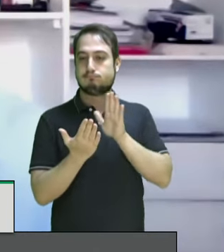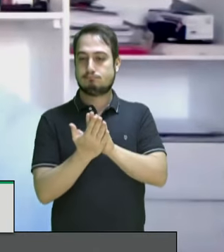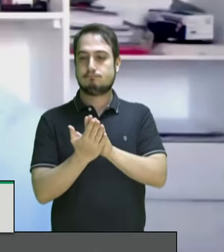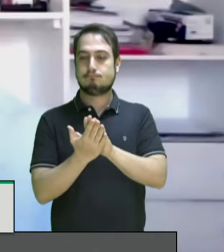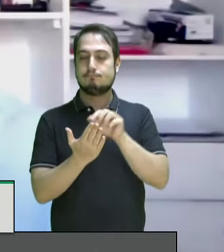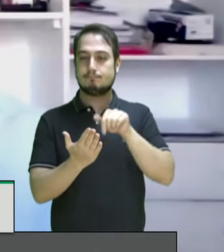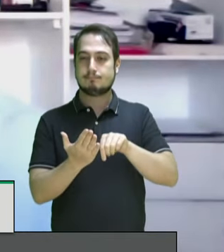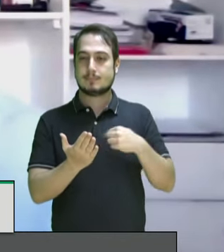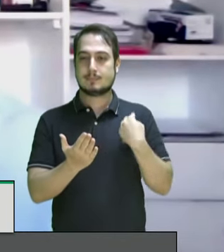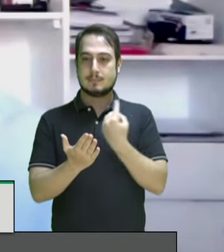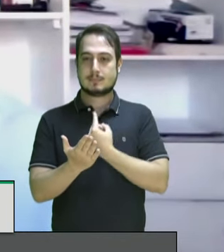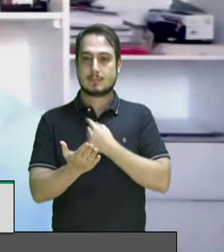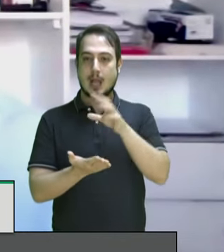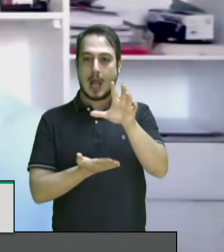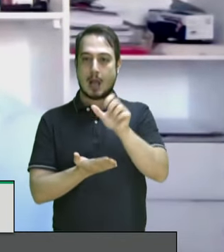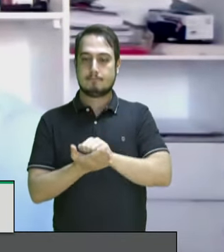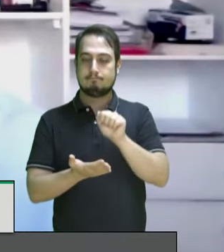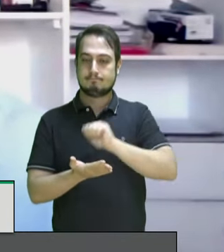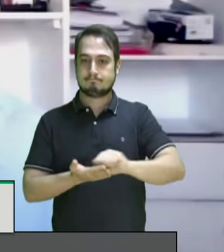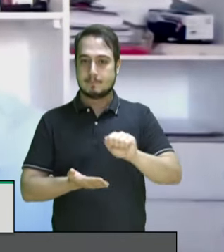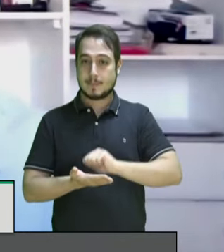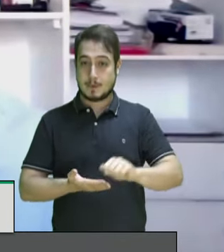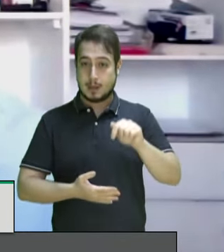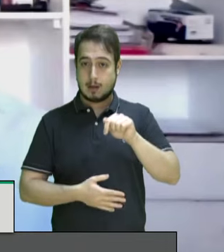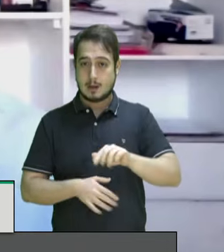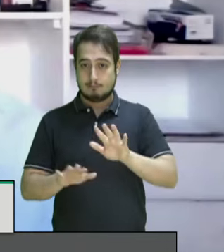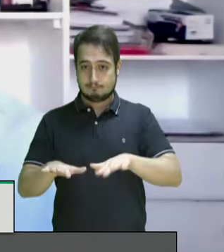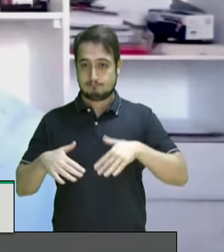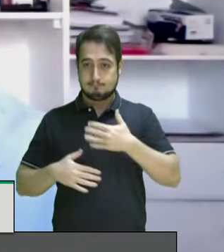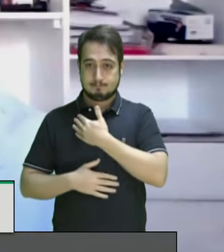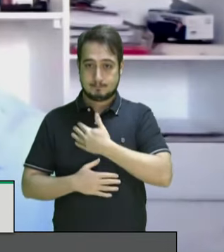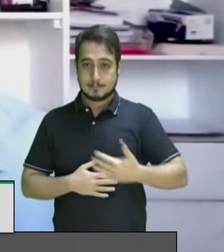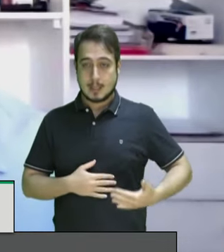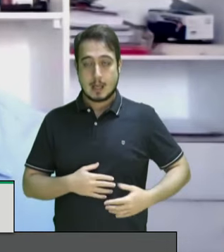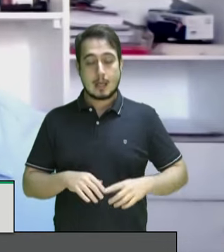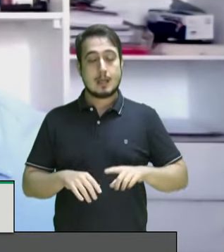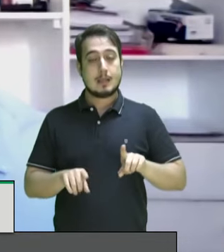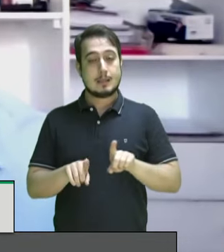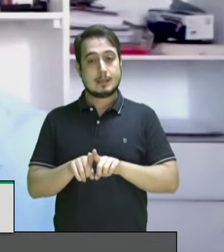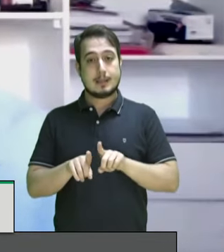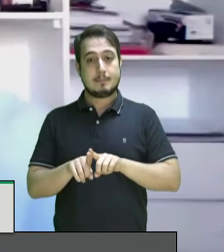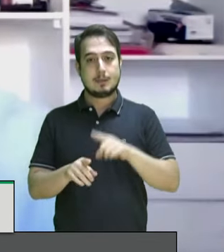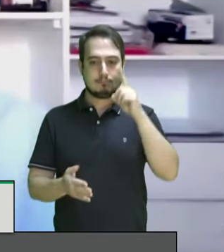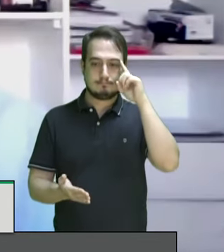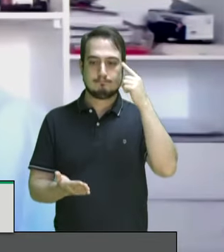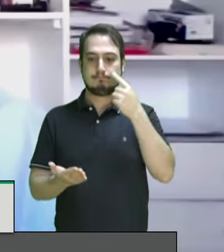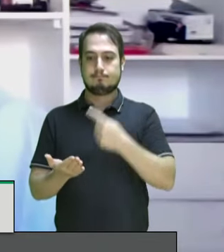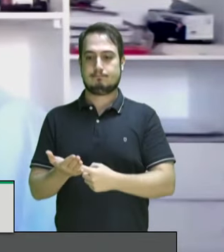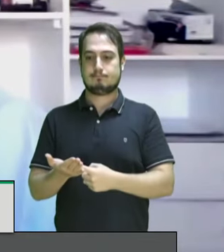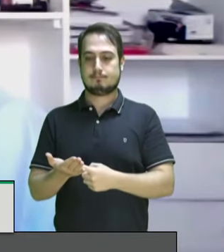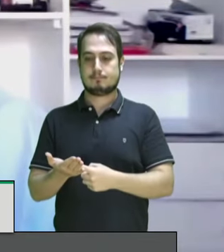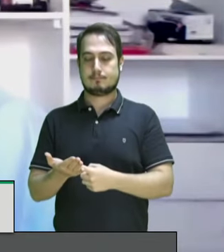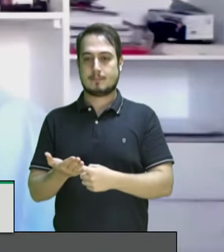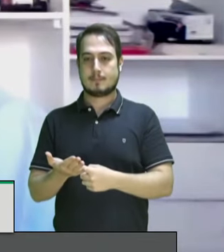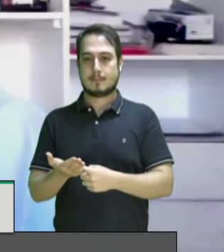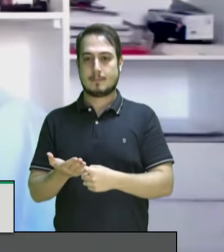todas registradas e anotadas, mas, sobretudo, a reafirmação do compromisso de várias